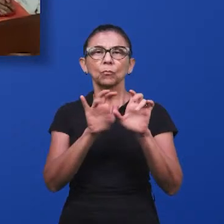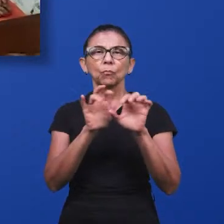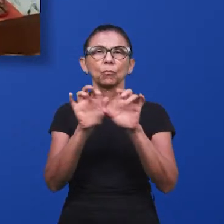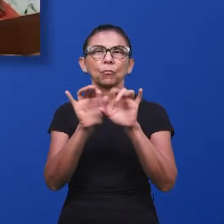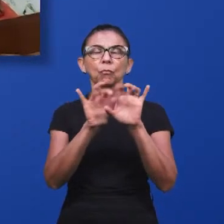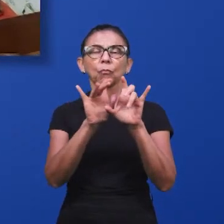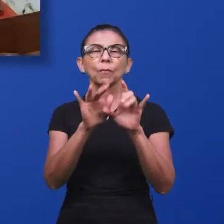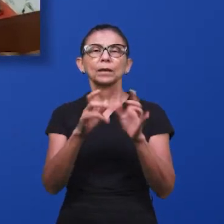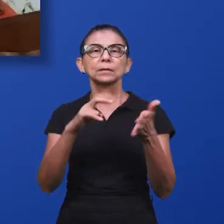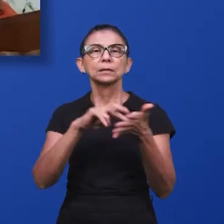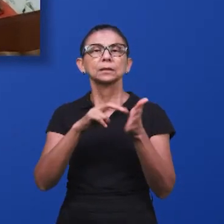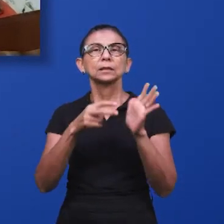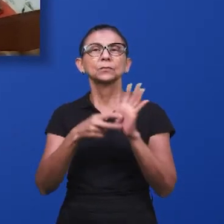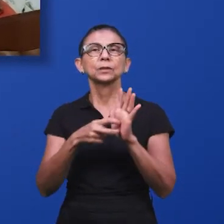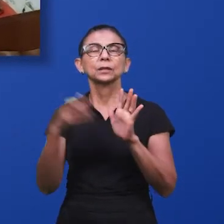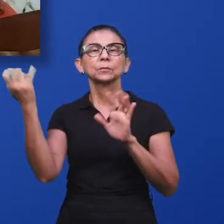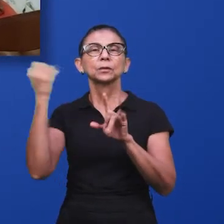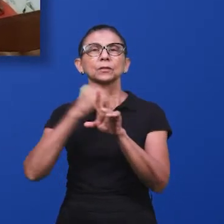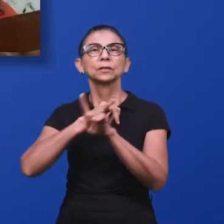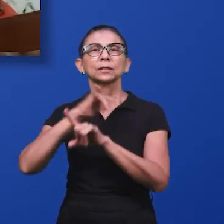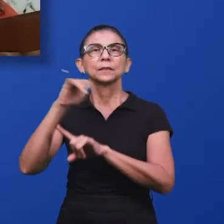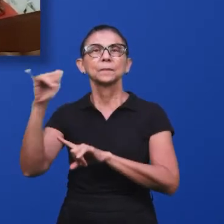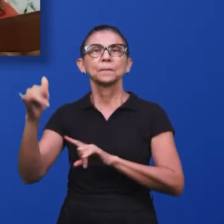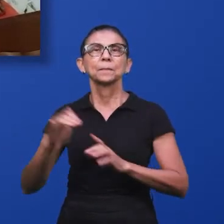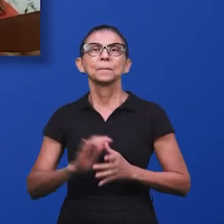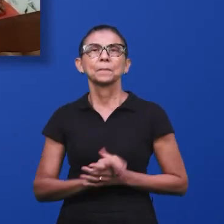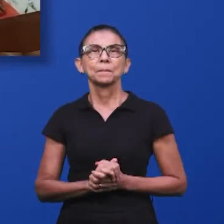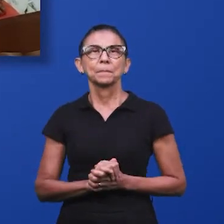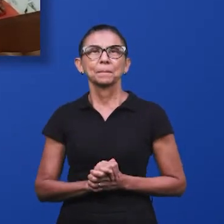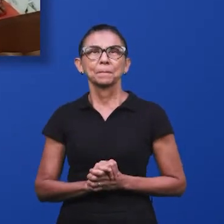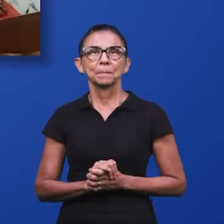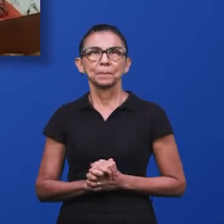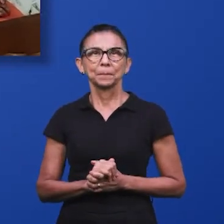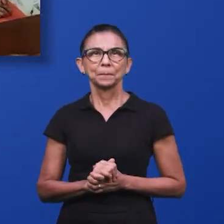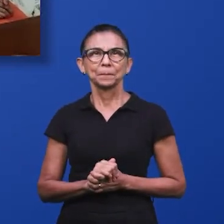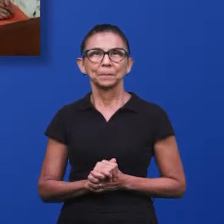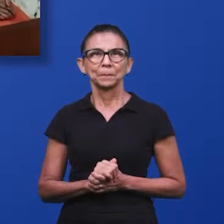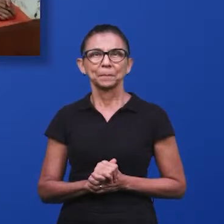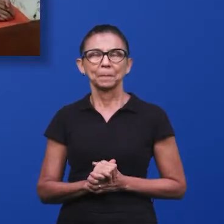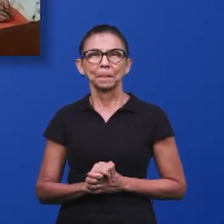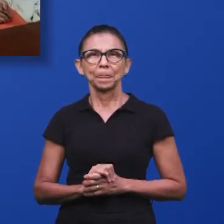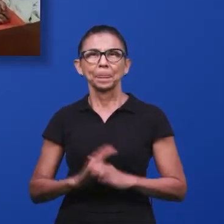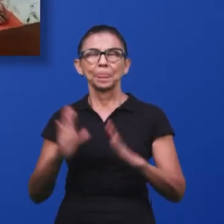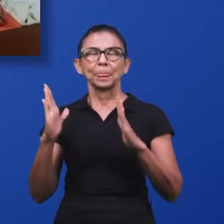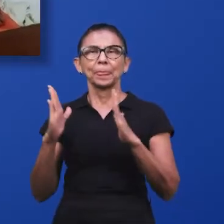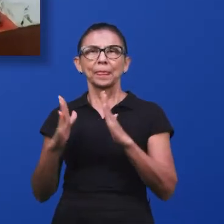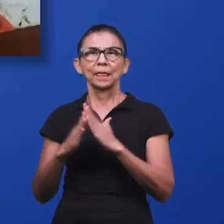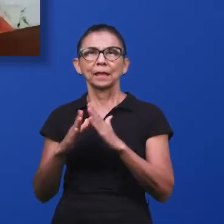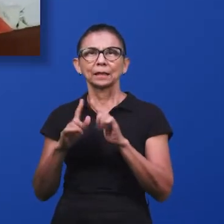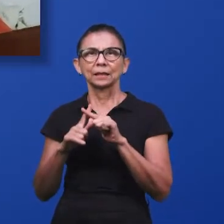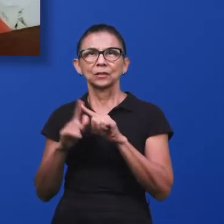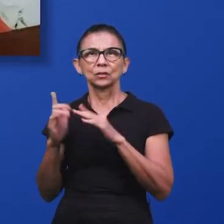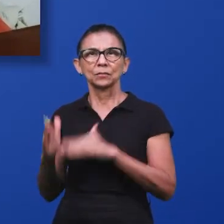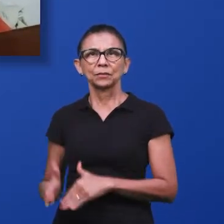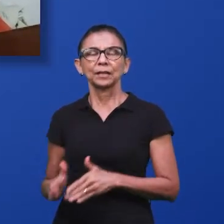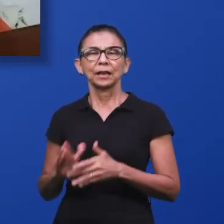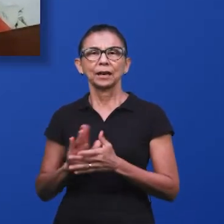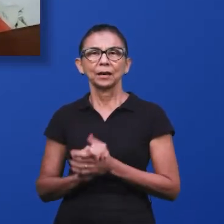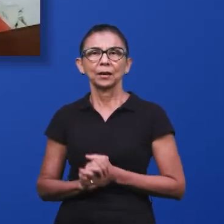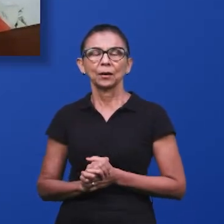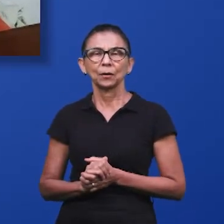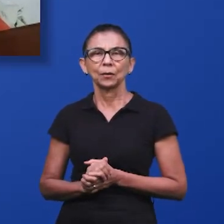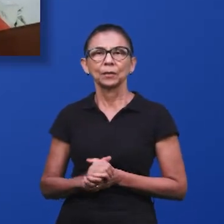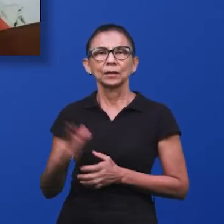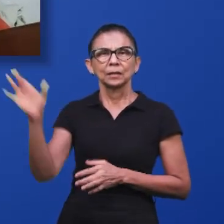fumaça tem significado profético de... Igreja cheia da graça do Espírito Santo,